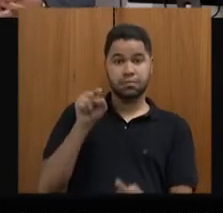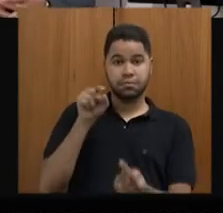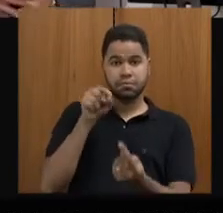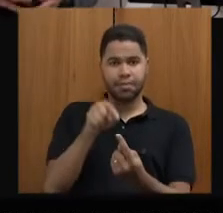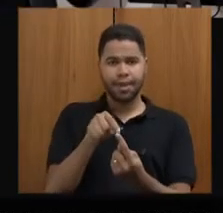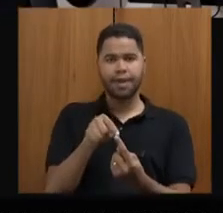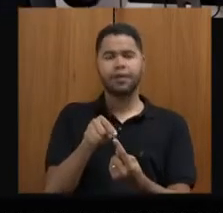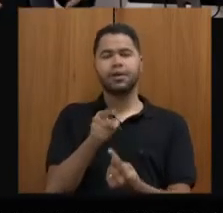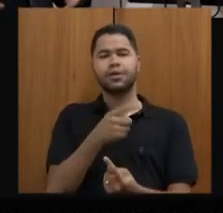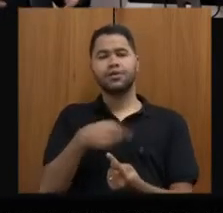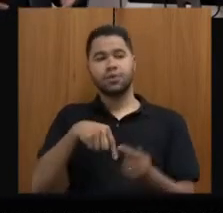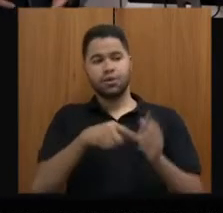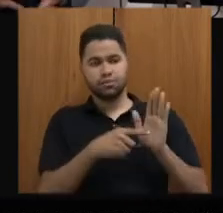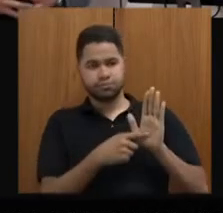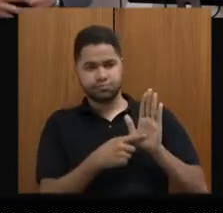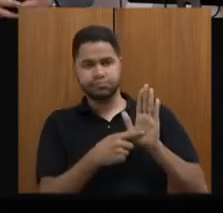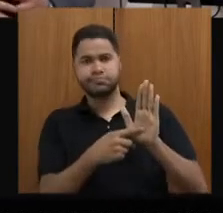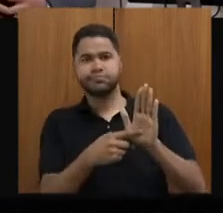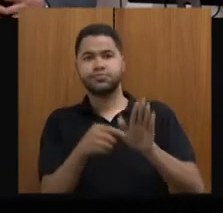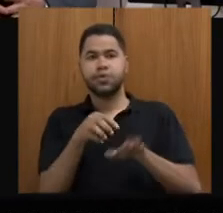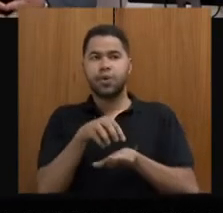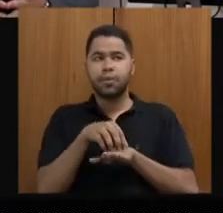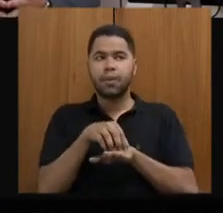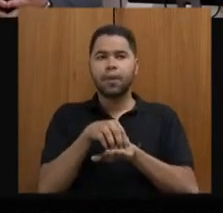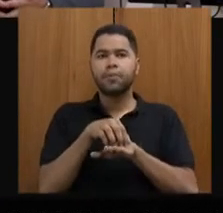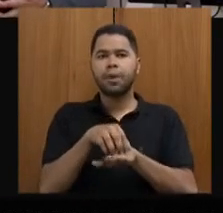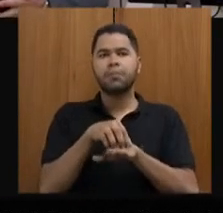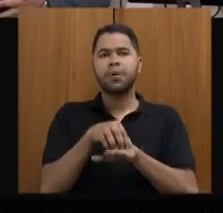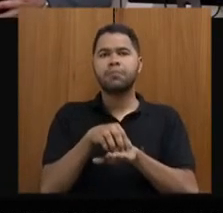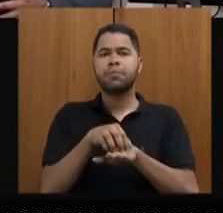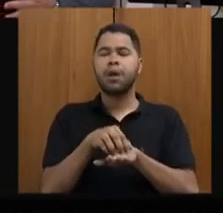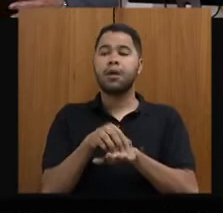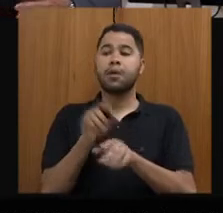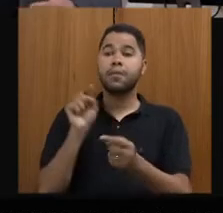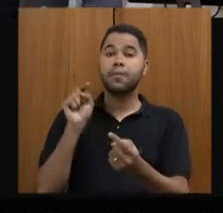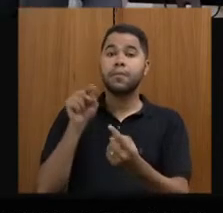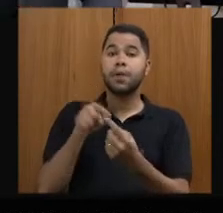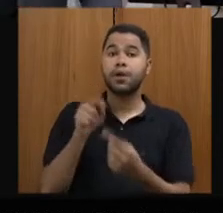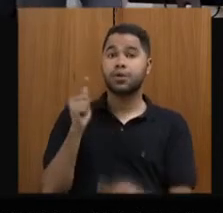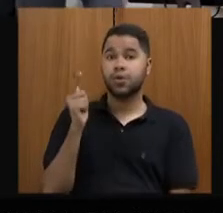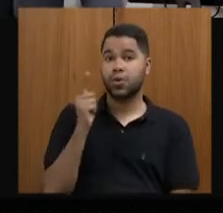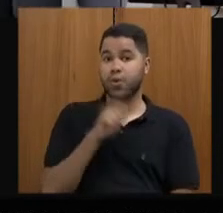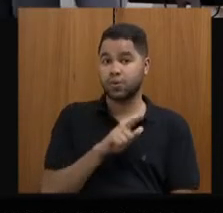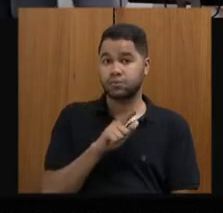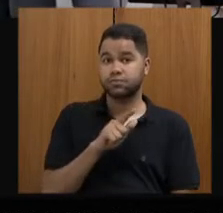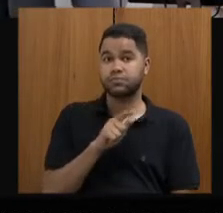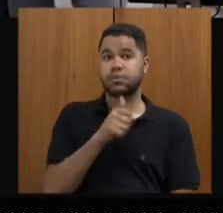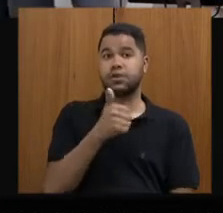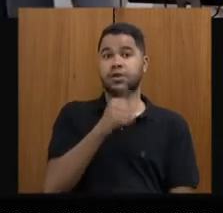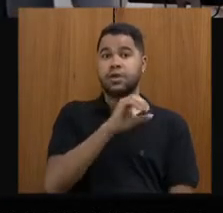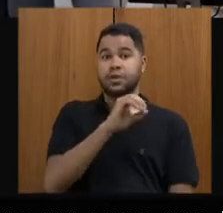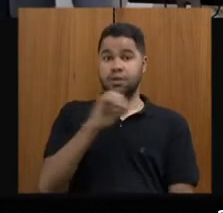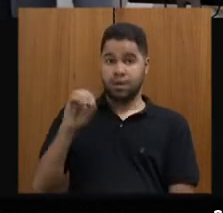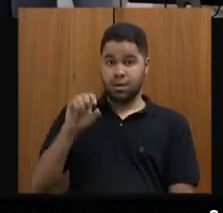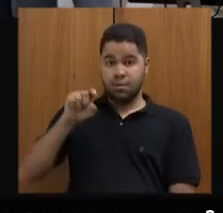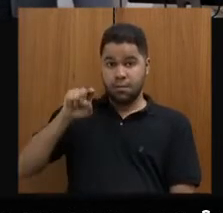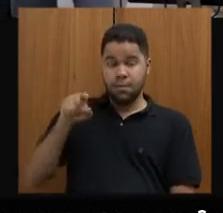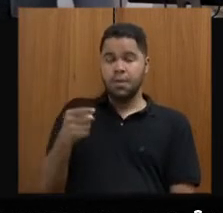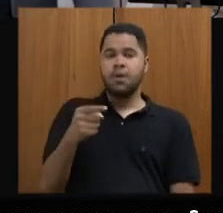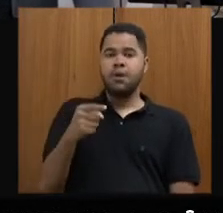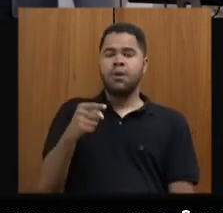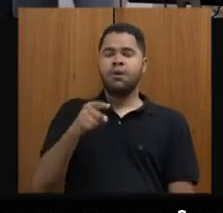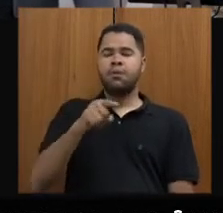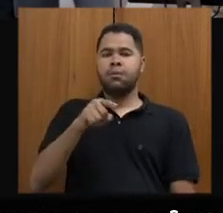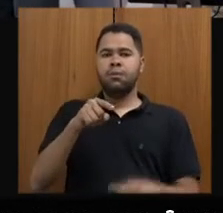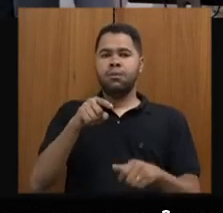Quando nós lançamos o Reviva Turismo, nós tínhamos uma meta de chegarmos a 100 mil empregos. Conseguimos,